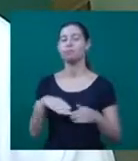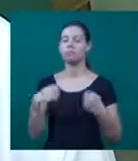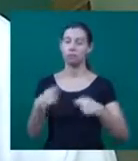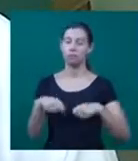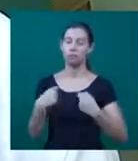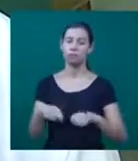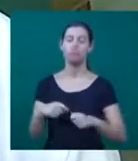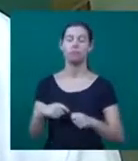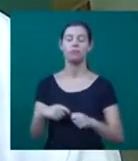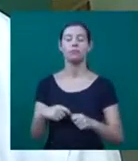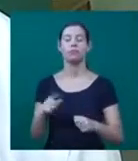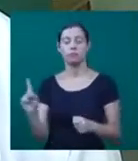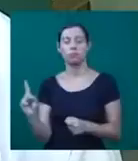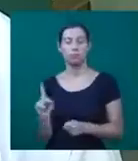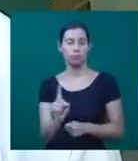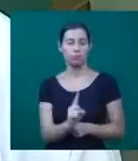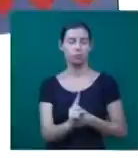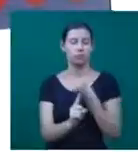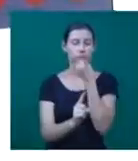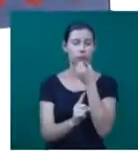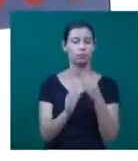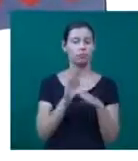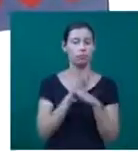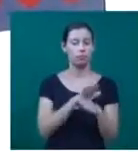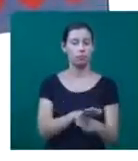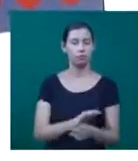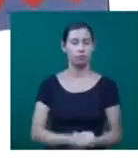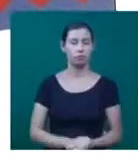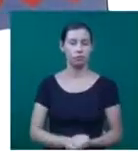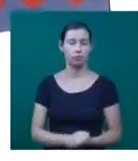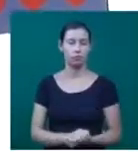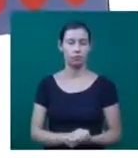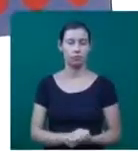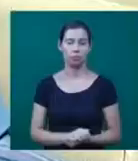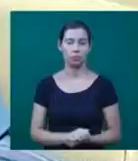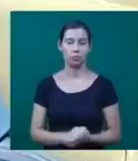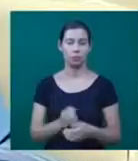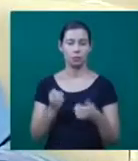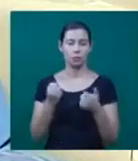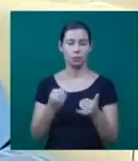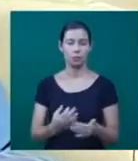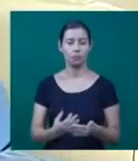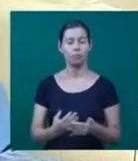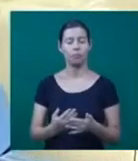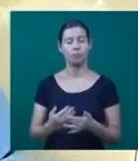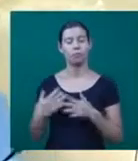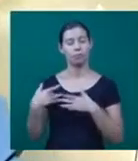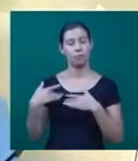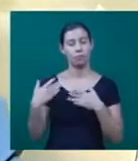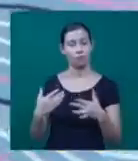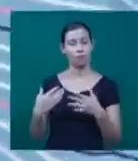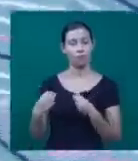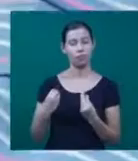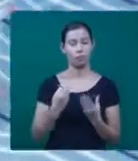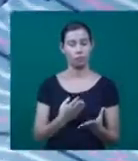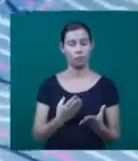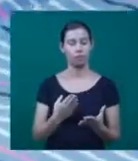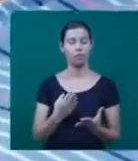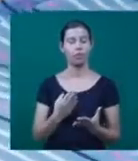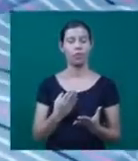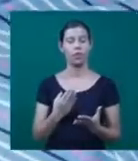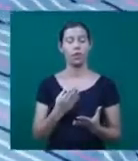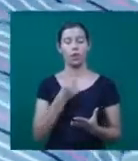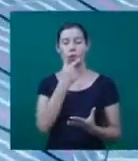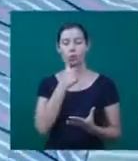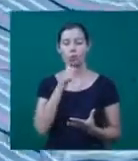pode comparecer que sempre tem gente precisando. Quando o assunto é doação de sangue, Antônio mostra que é um veterano, já fez mais